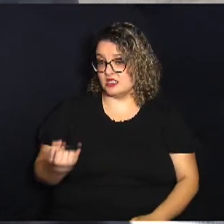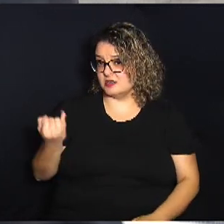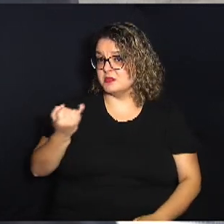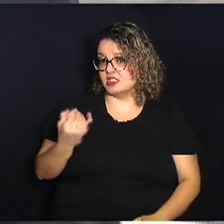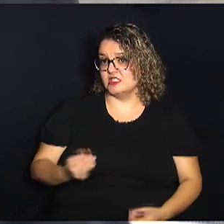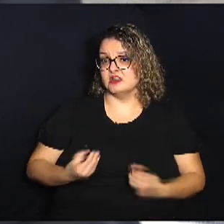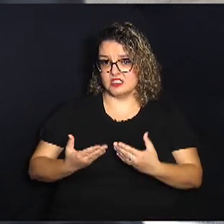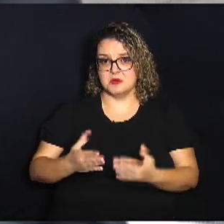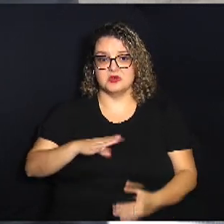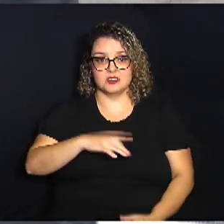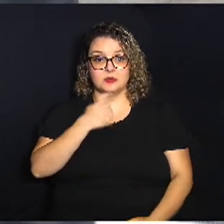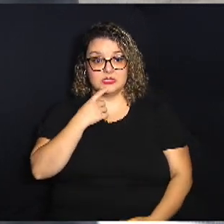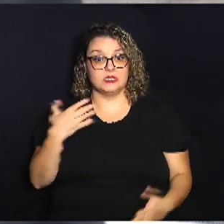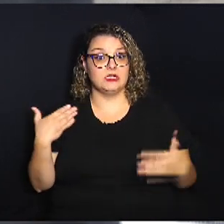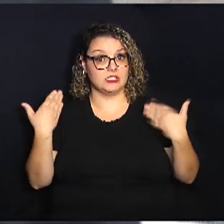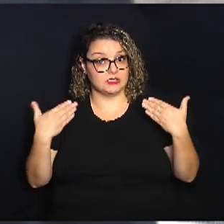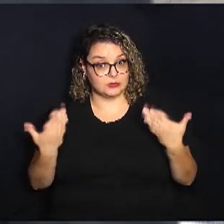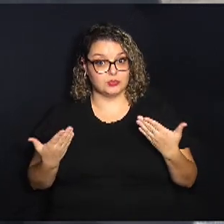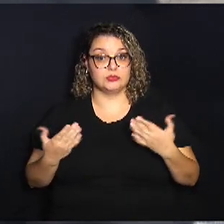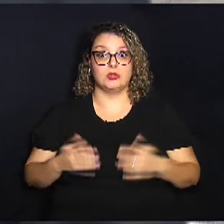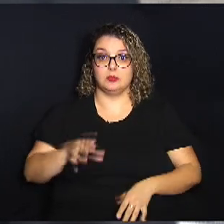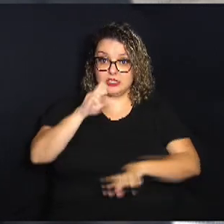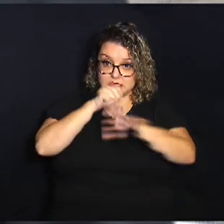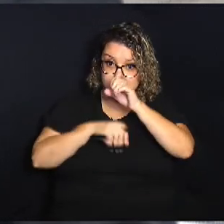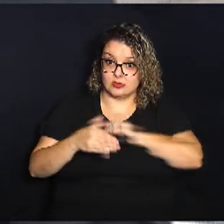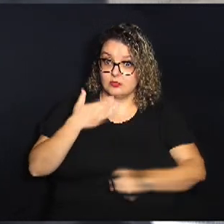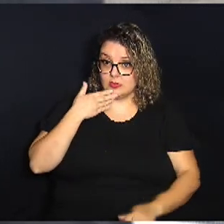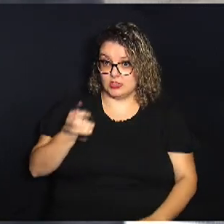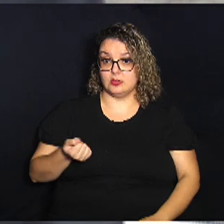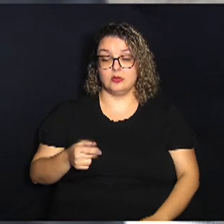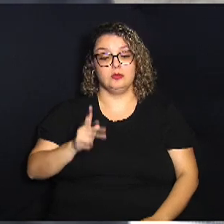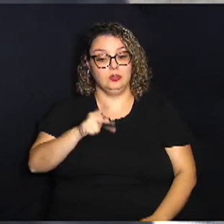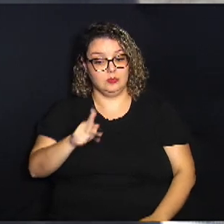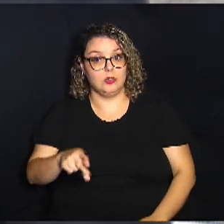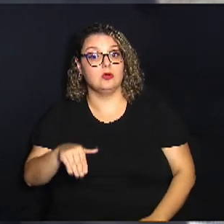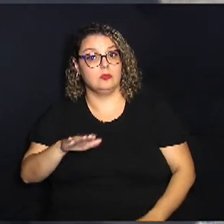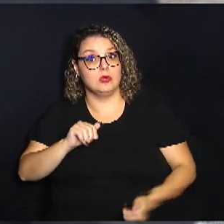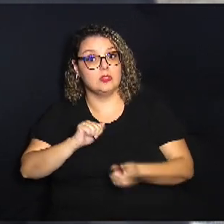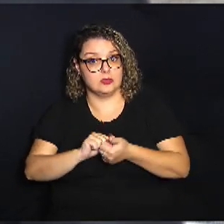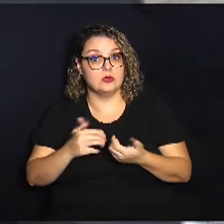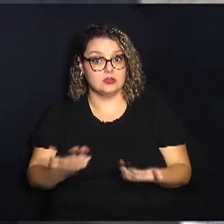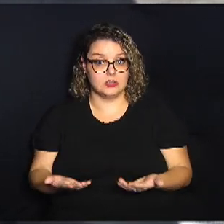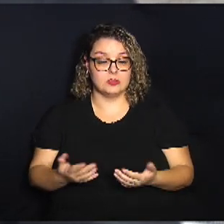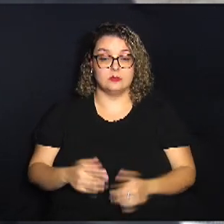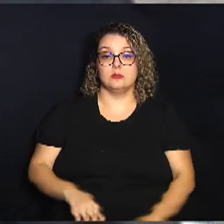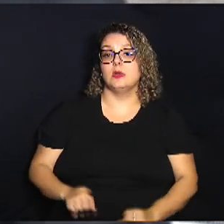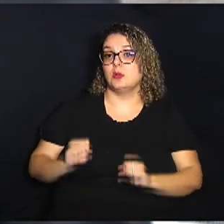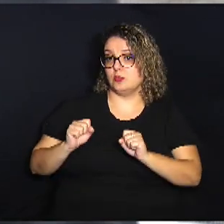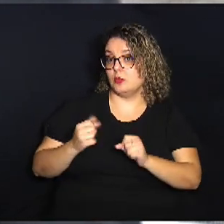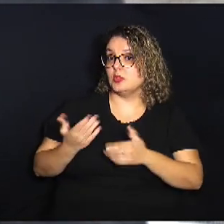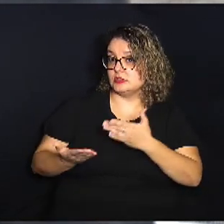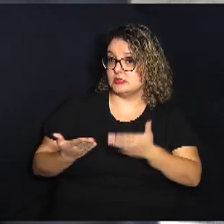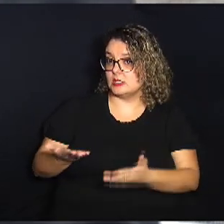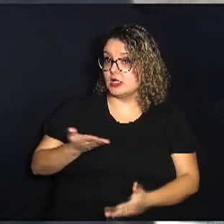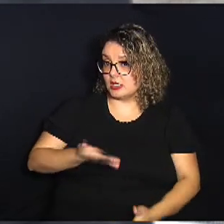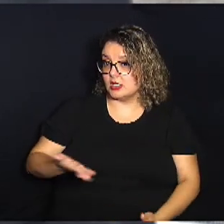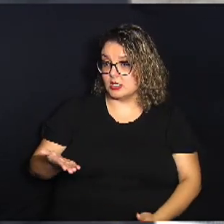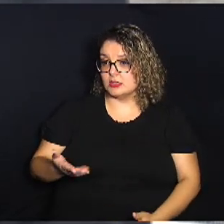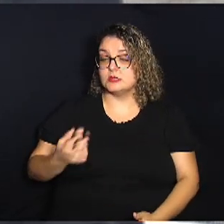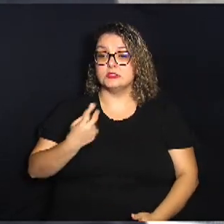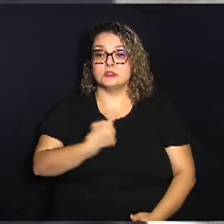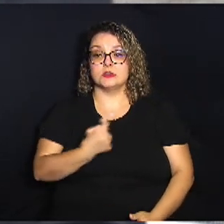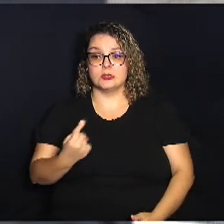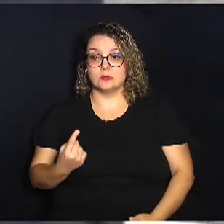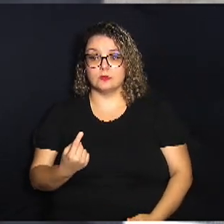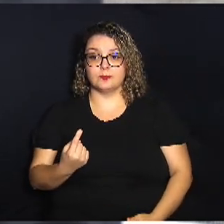melhorias para as crianças na sala de aula, também os professores com mais qualidade, para que possam tratar eles individualmente, porque cada um